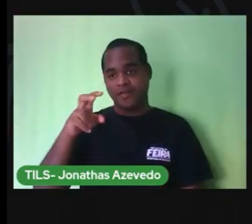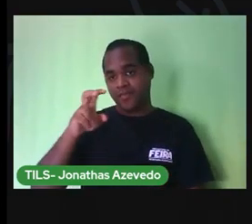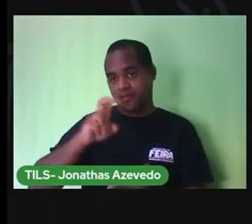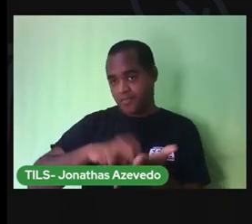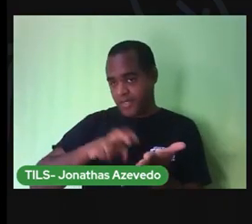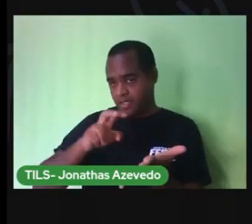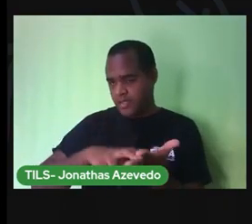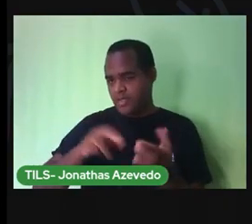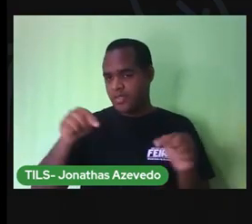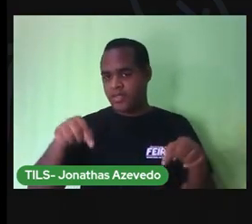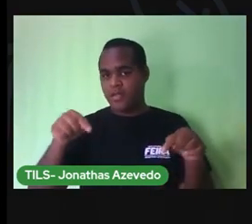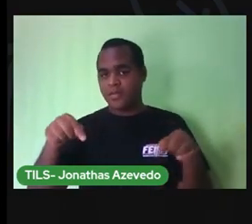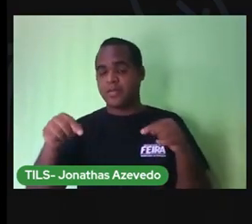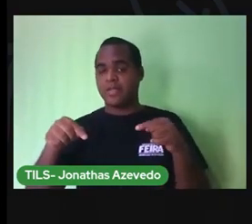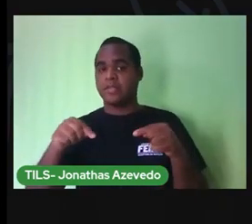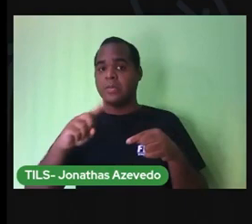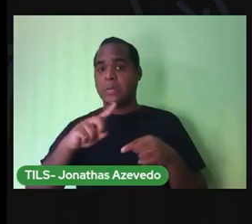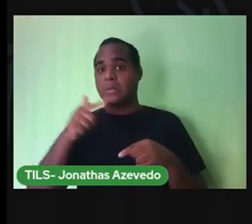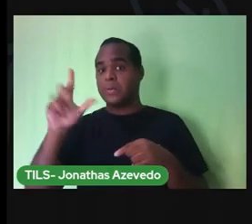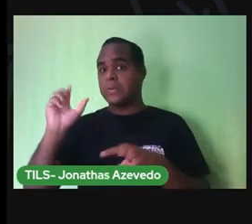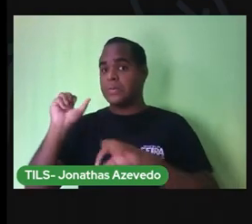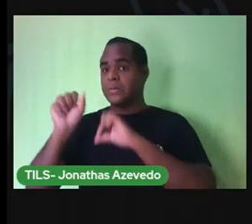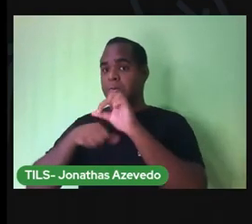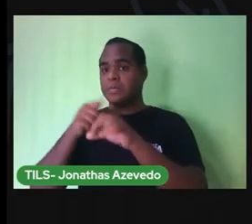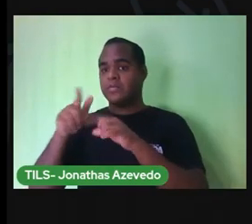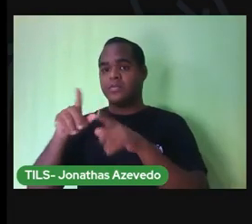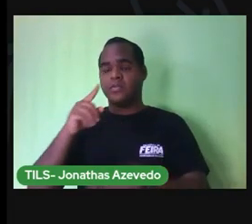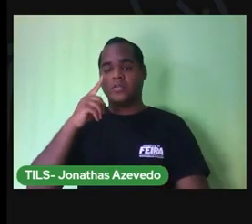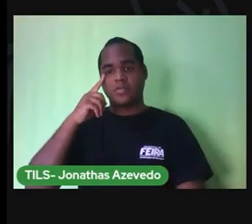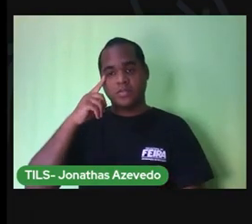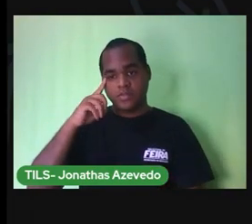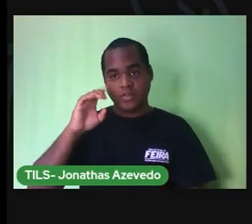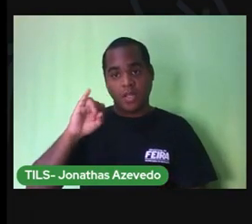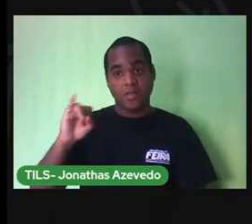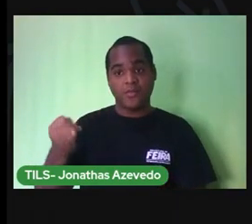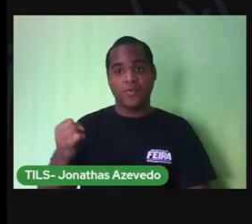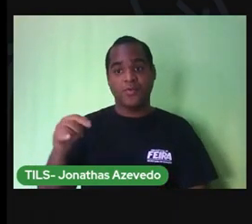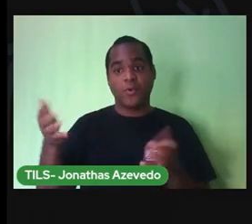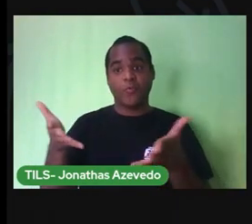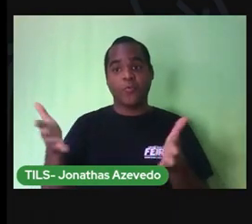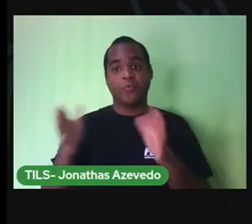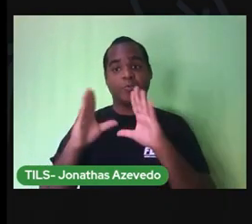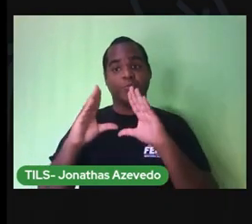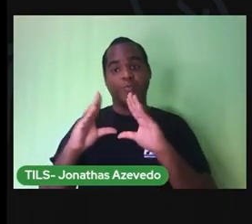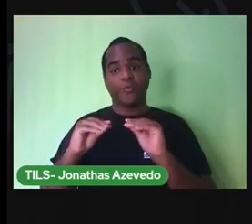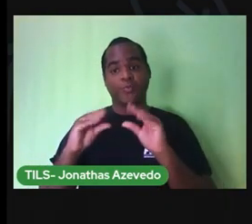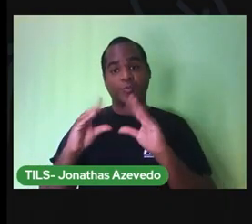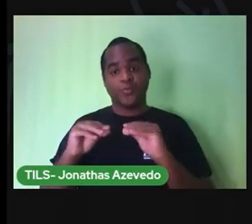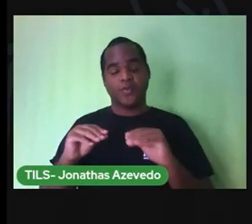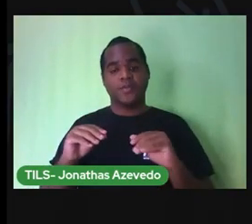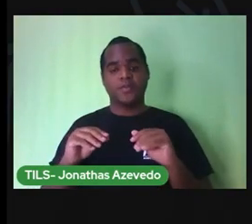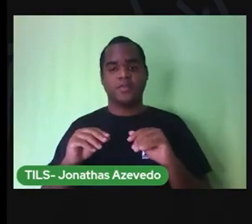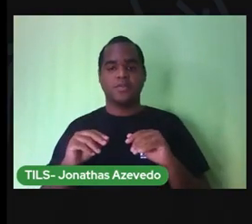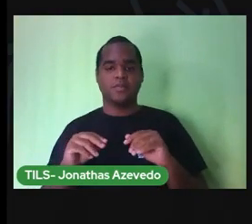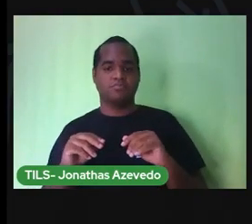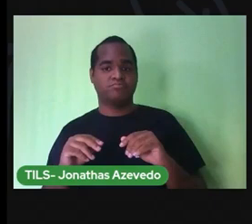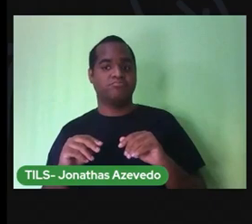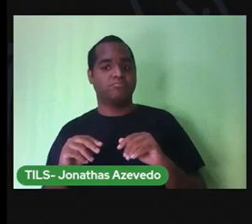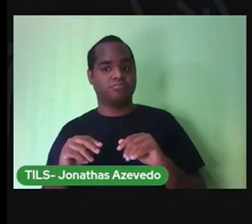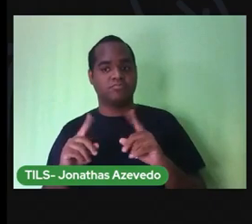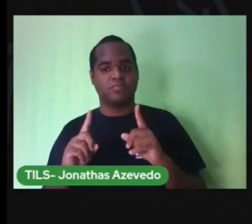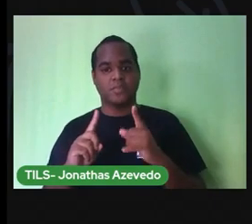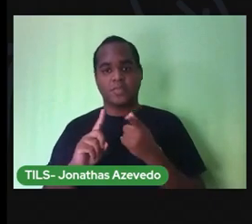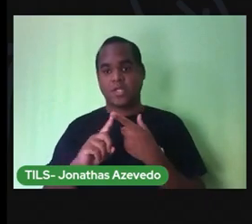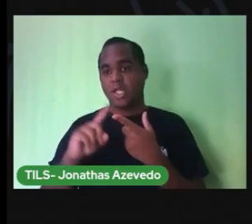outro lado do planeta, lá no Japão, agora é noite. Entendeu? Do lado que a luz